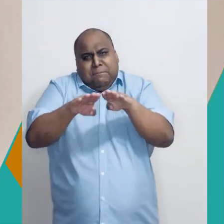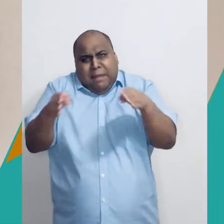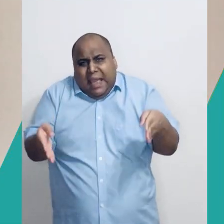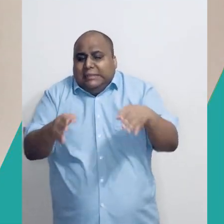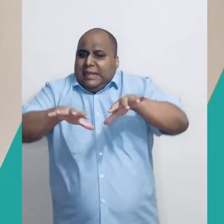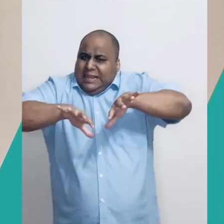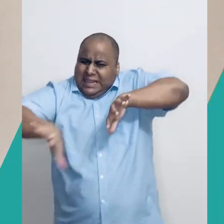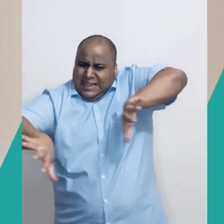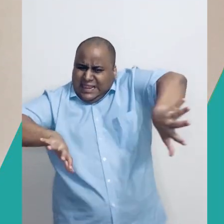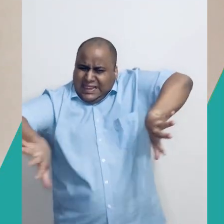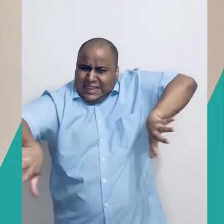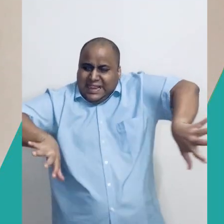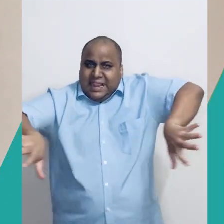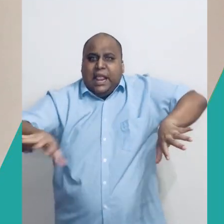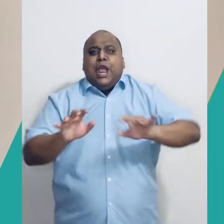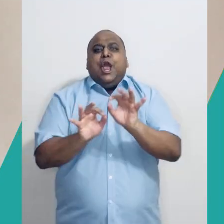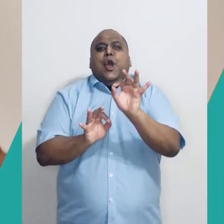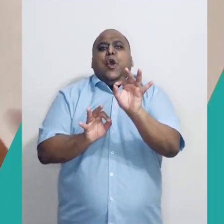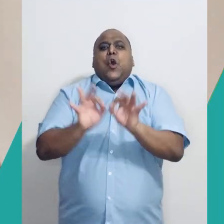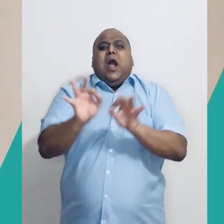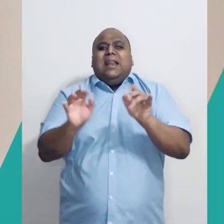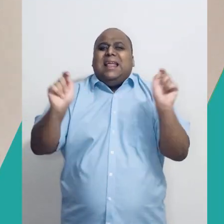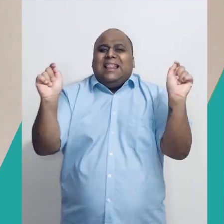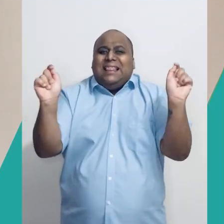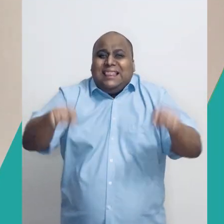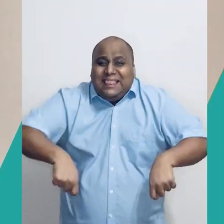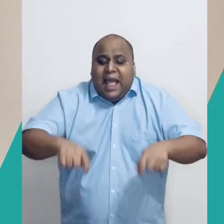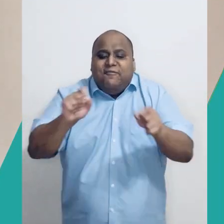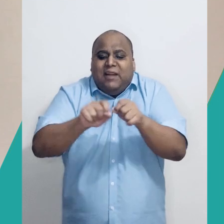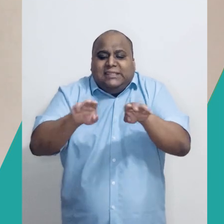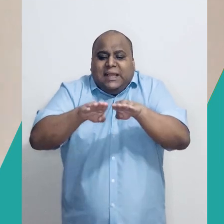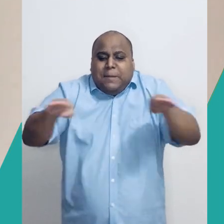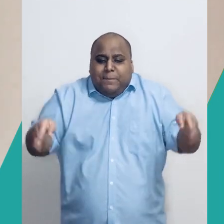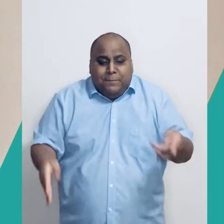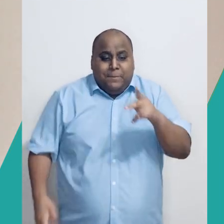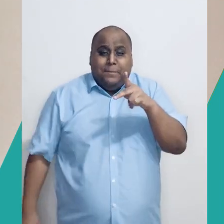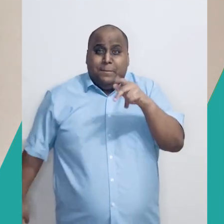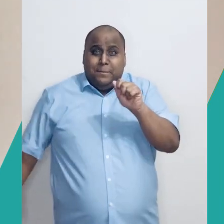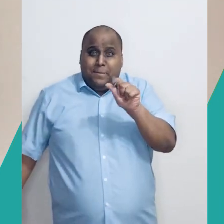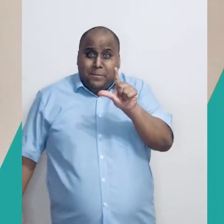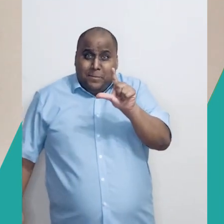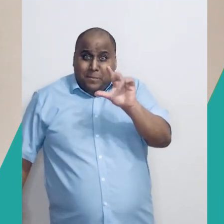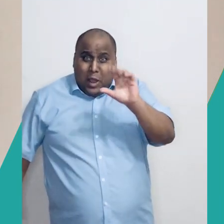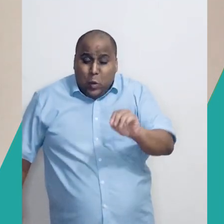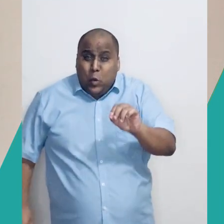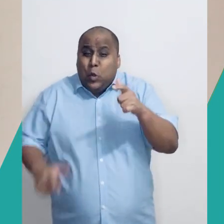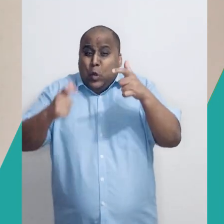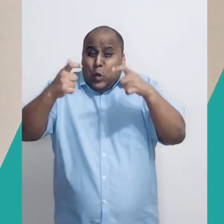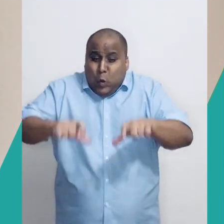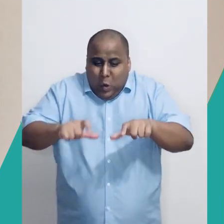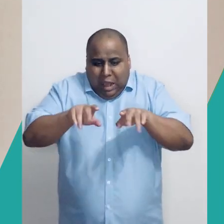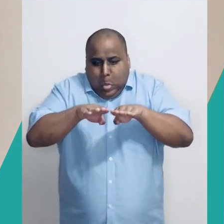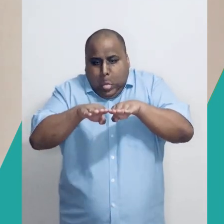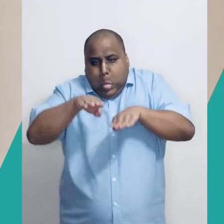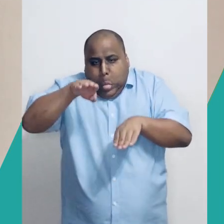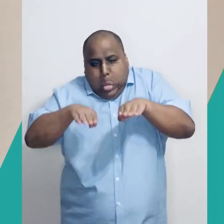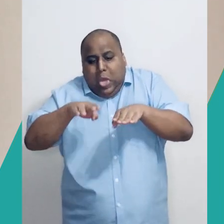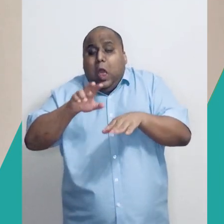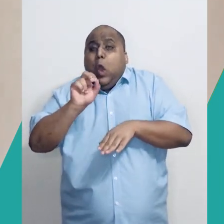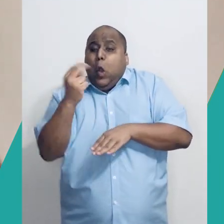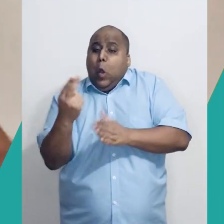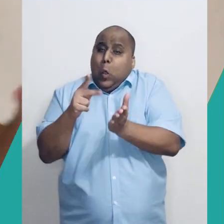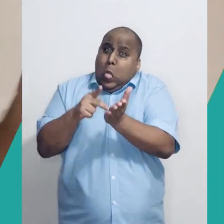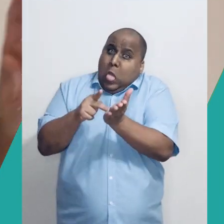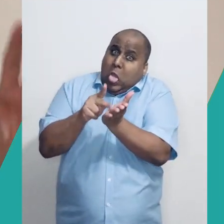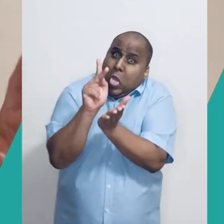liberando a varanda ou quintal, dá para fazer o palco, mas cuidado. Ambientes que têm o chão irregular ou